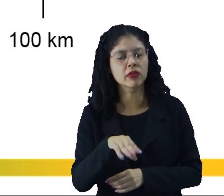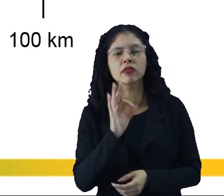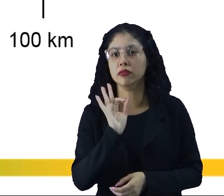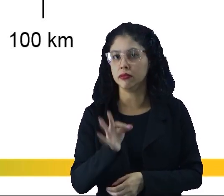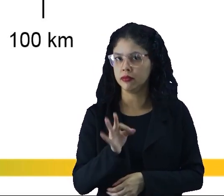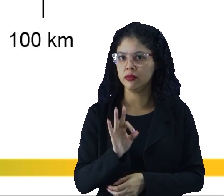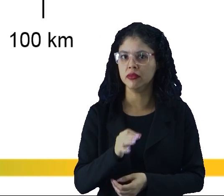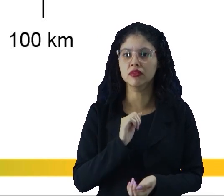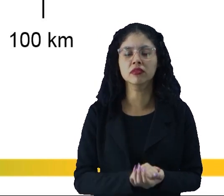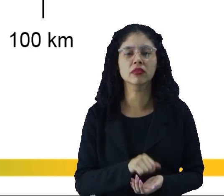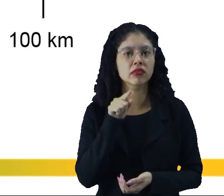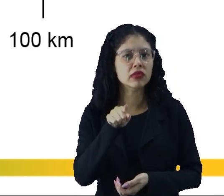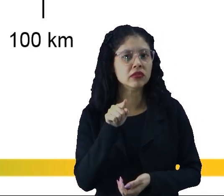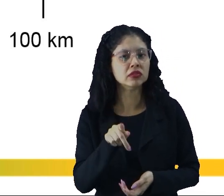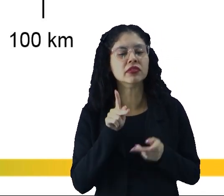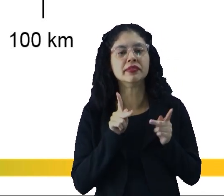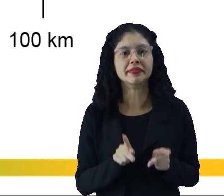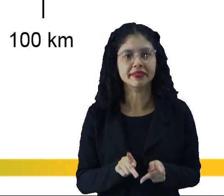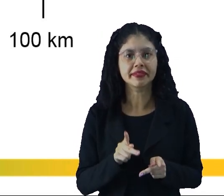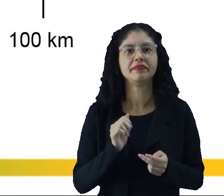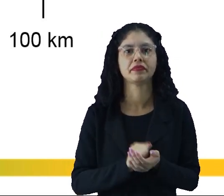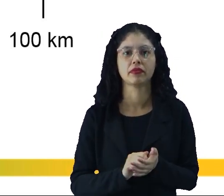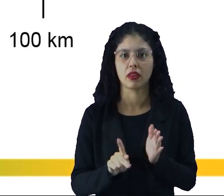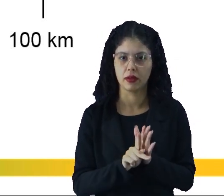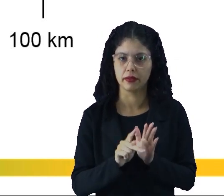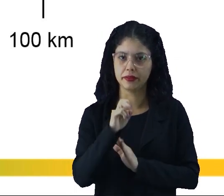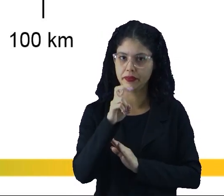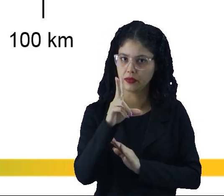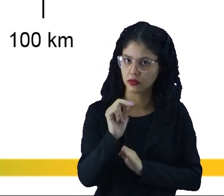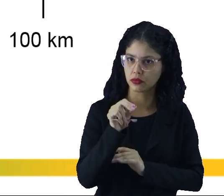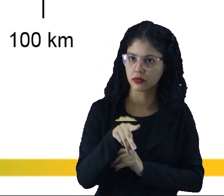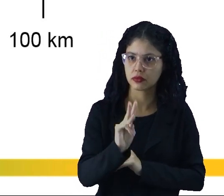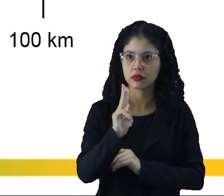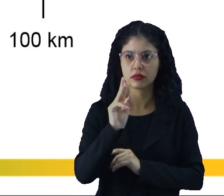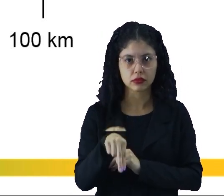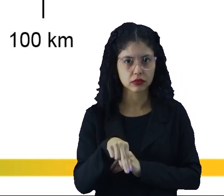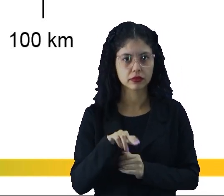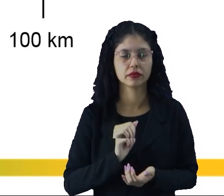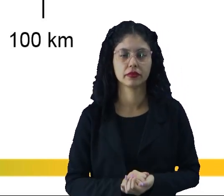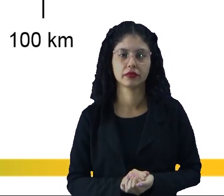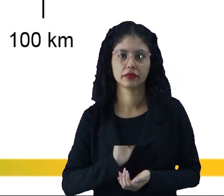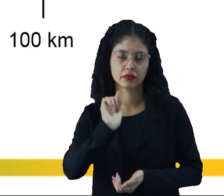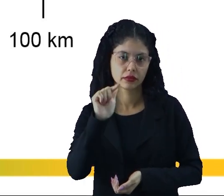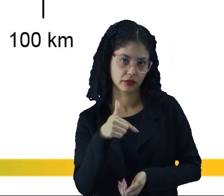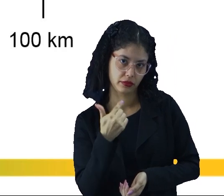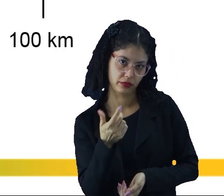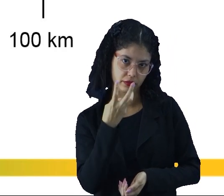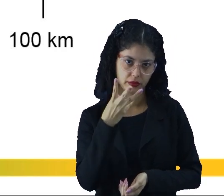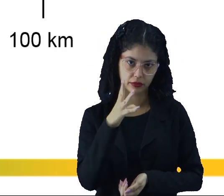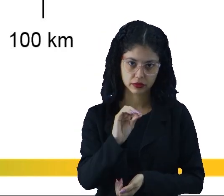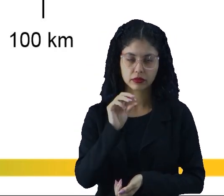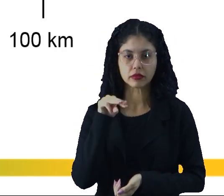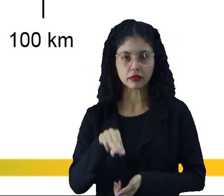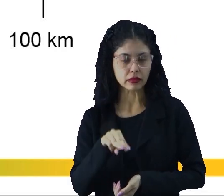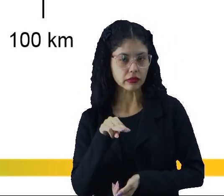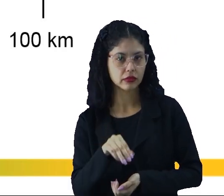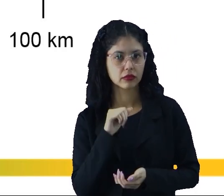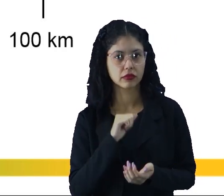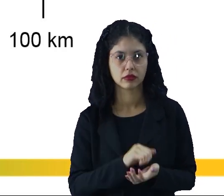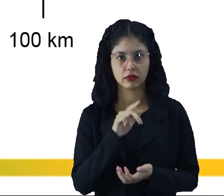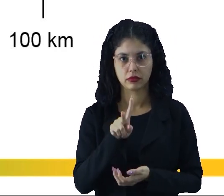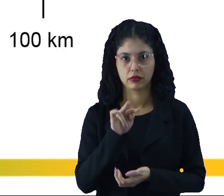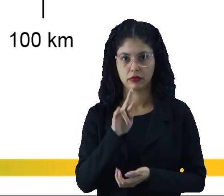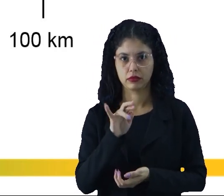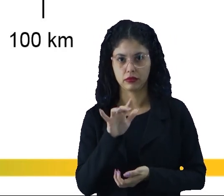está correto. Então, essa é a posição que ele vai se encontrar. 50 km depois de 30 minutos de viagem